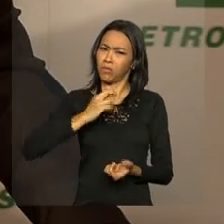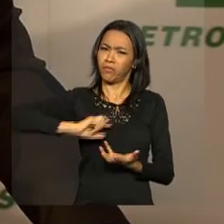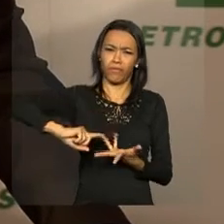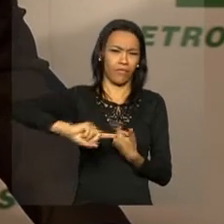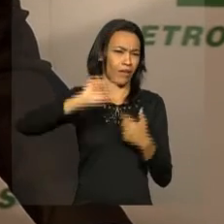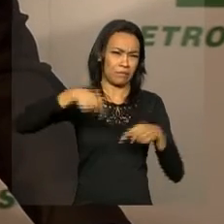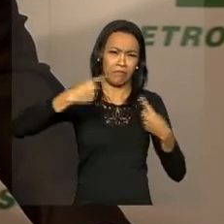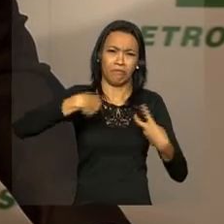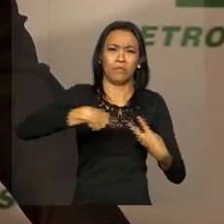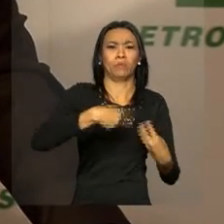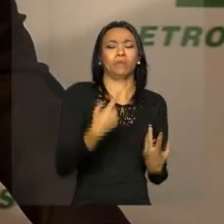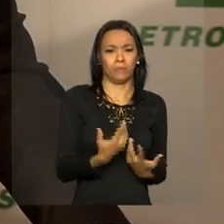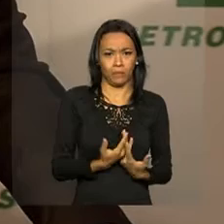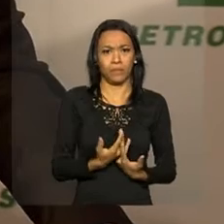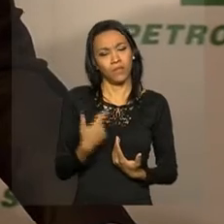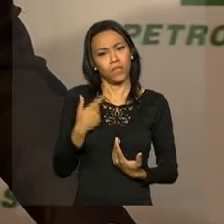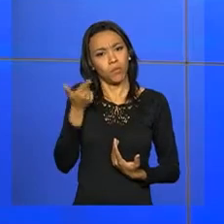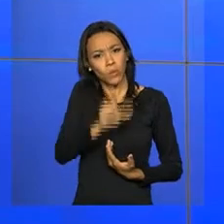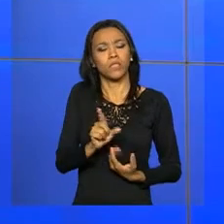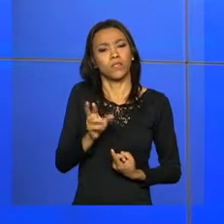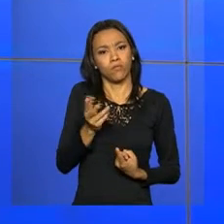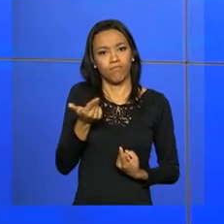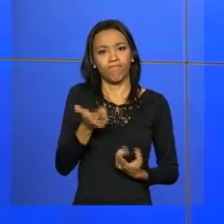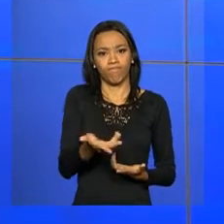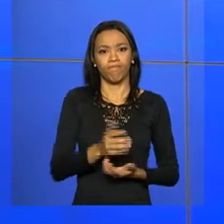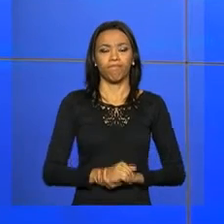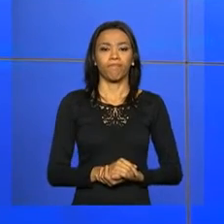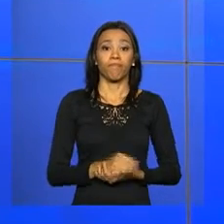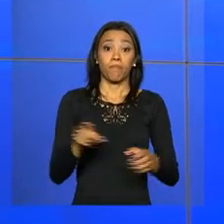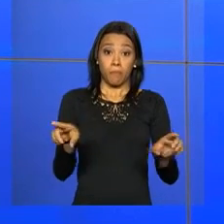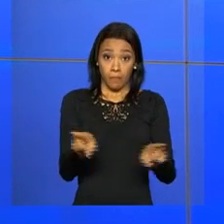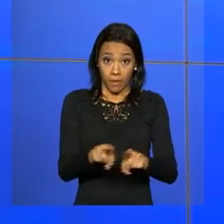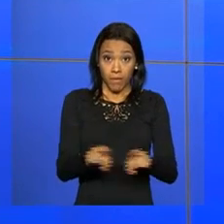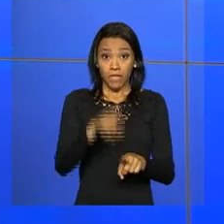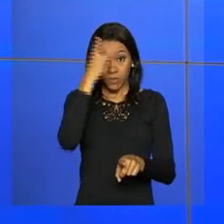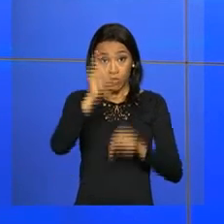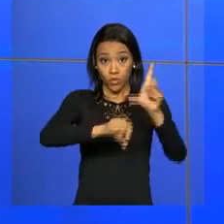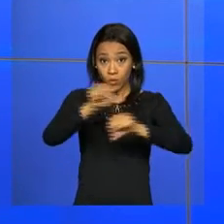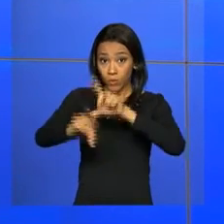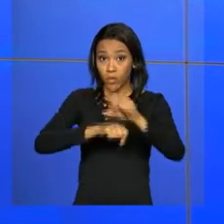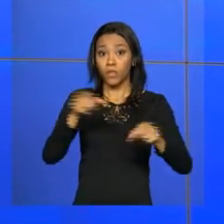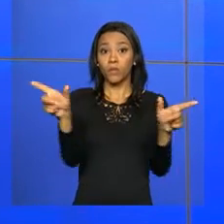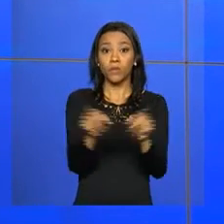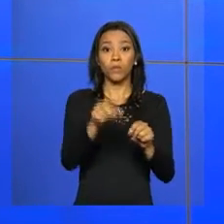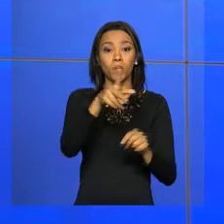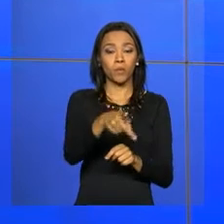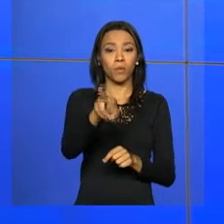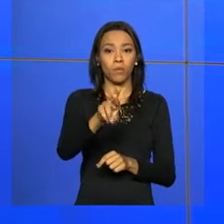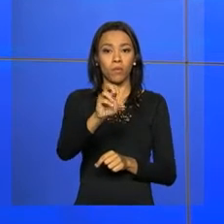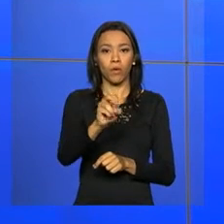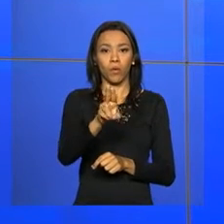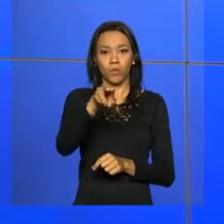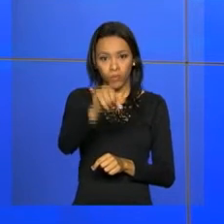ao mesmo tempo e temos dado essa resposta. Os candidatos selecionados na segunda chamada do programa Universidade